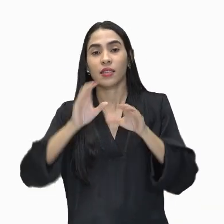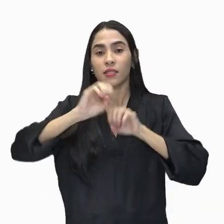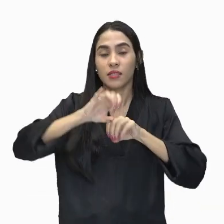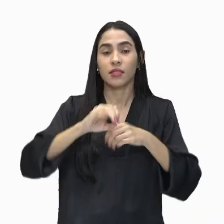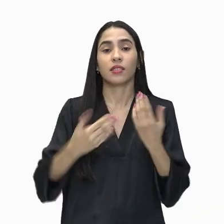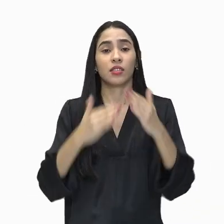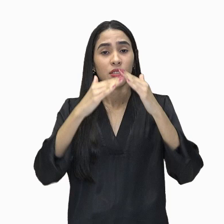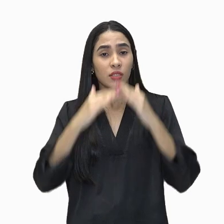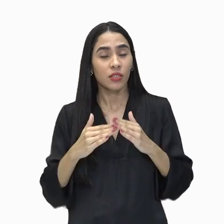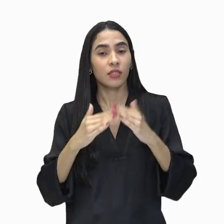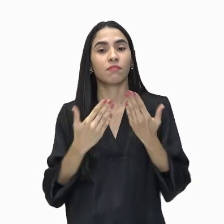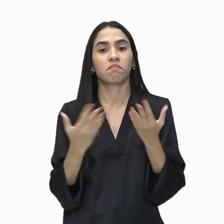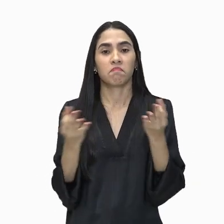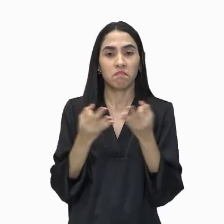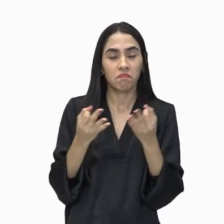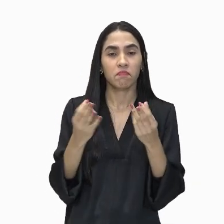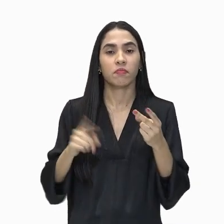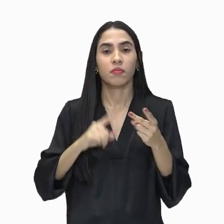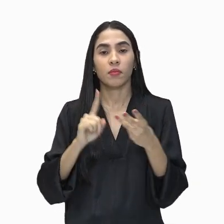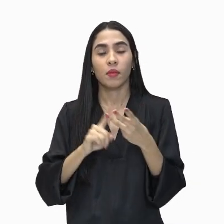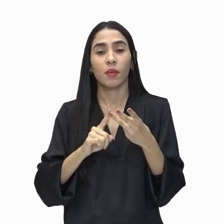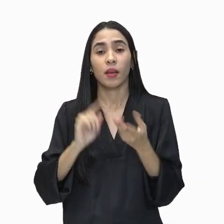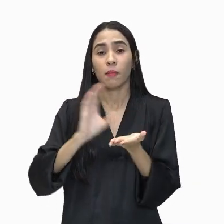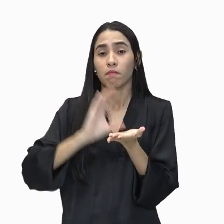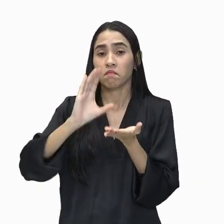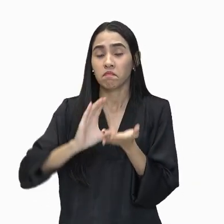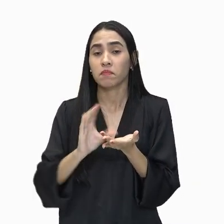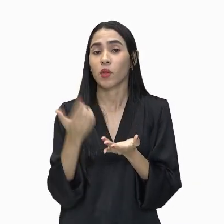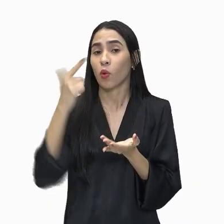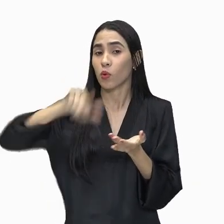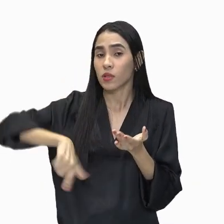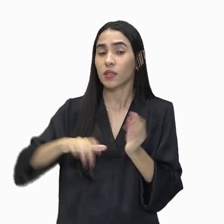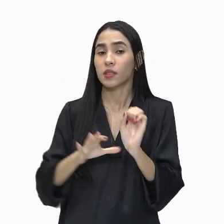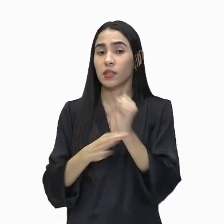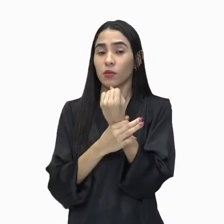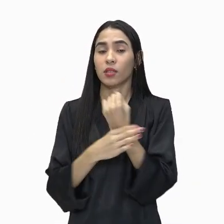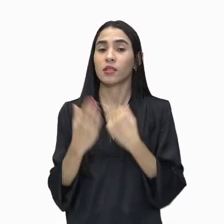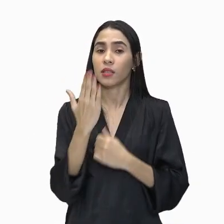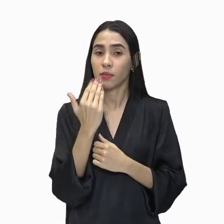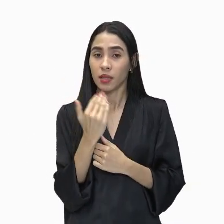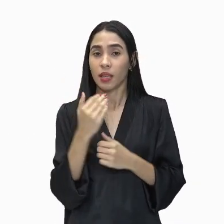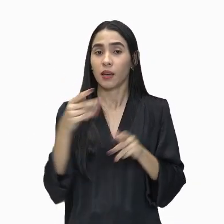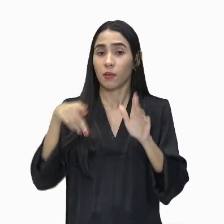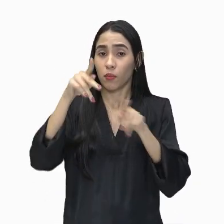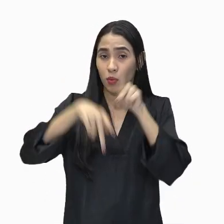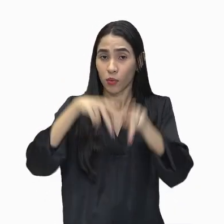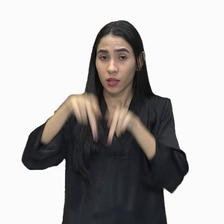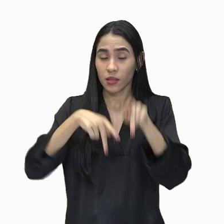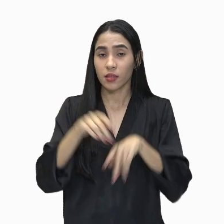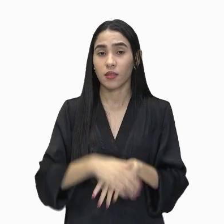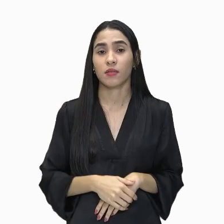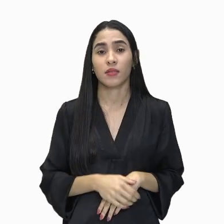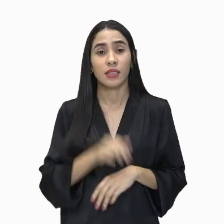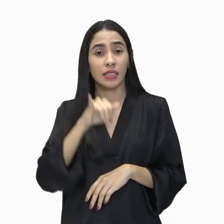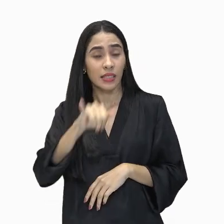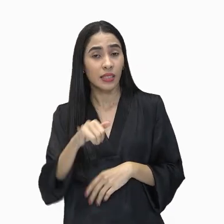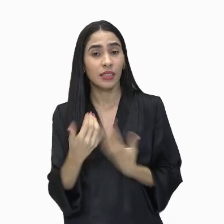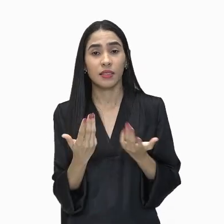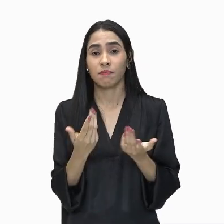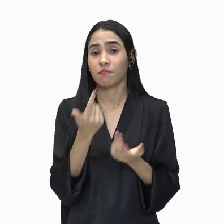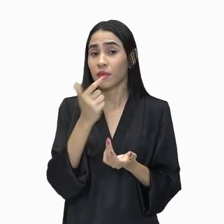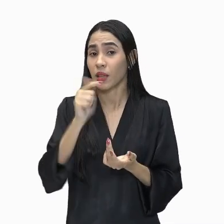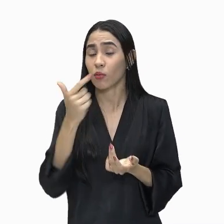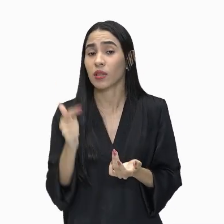digna, renda suficiente para garantir a segurança alimentar da população. Enquanto isso não for resolvido,